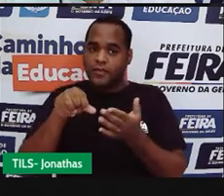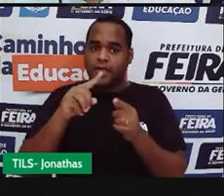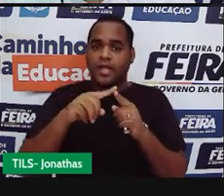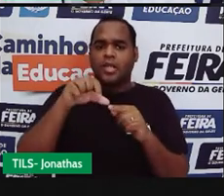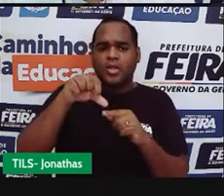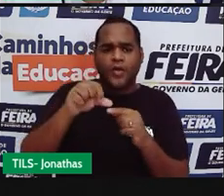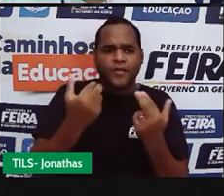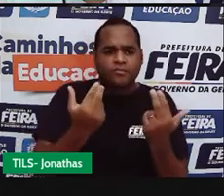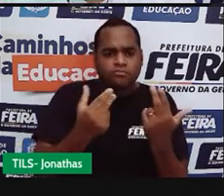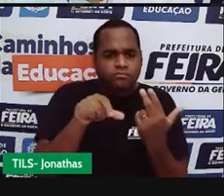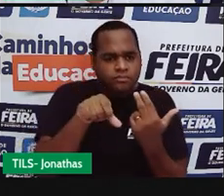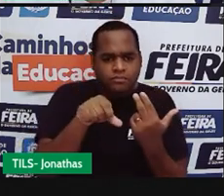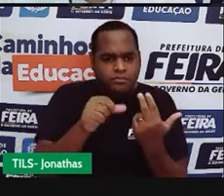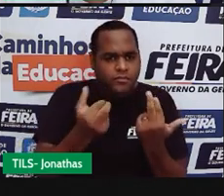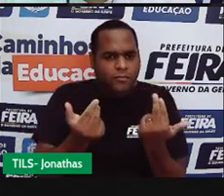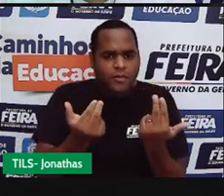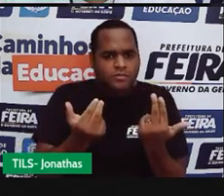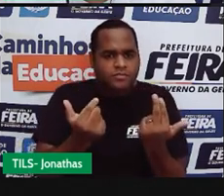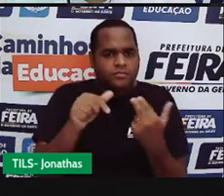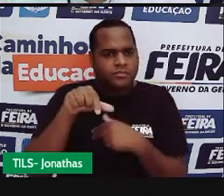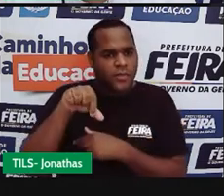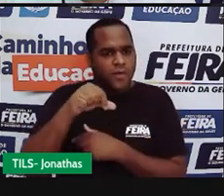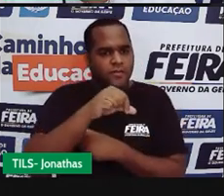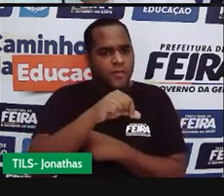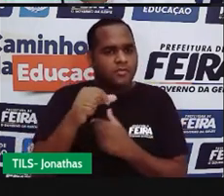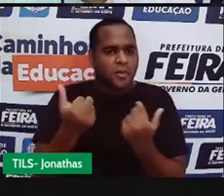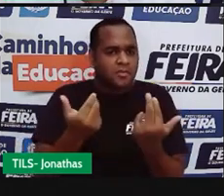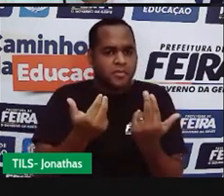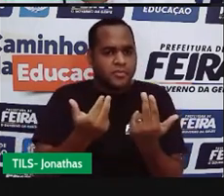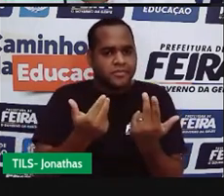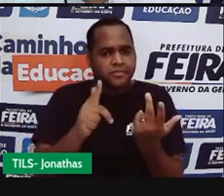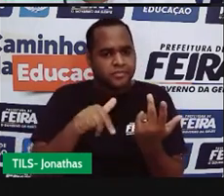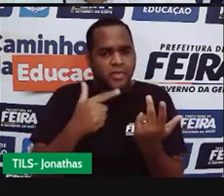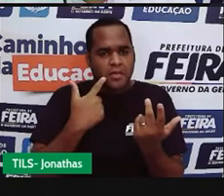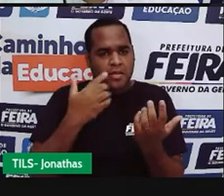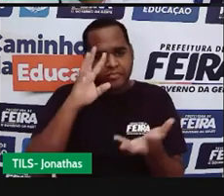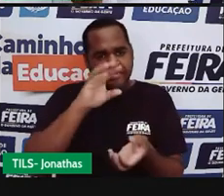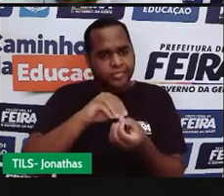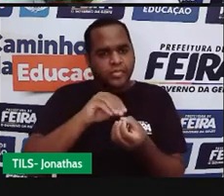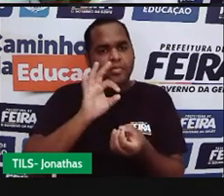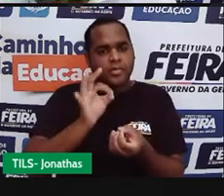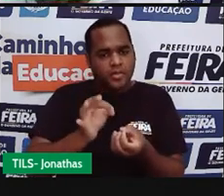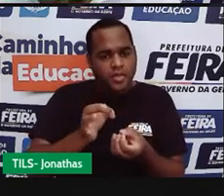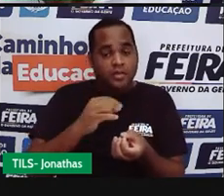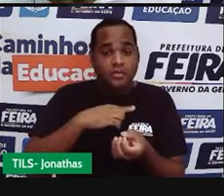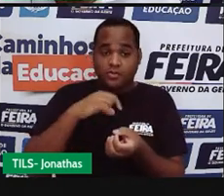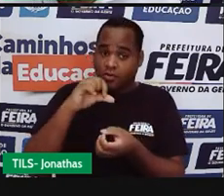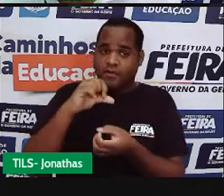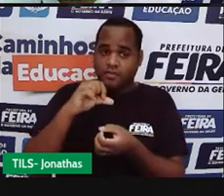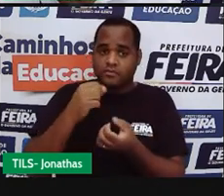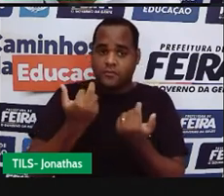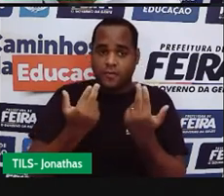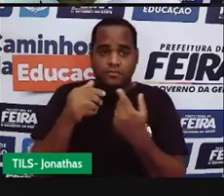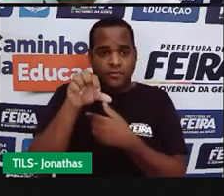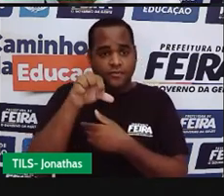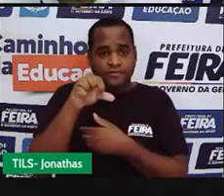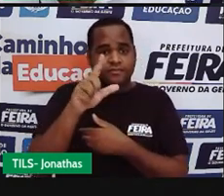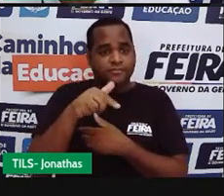a nove. Tá, professor. Nove é igual a nove. Eu concordo com o senhor, que nove é igual a nove.